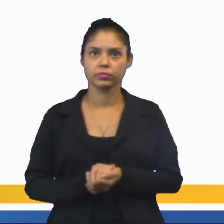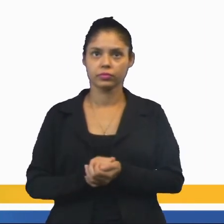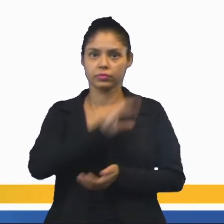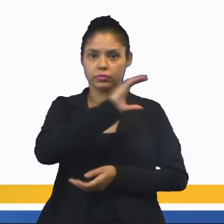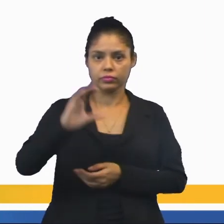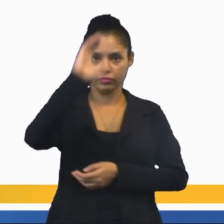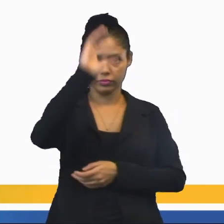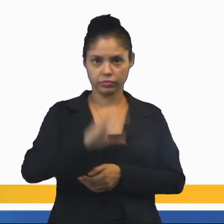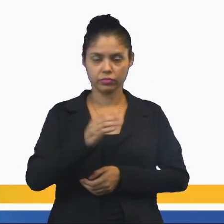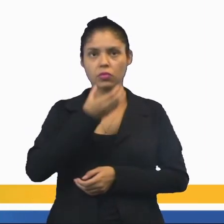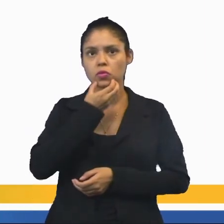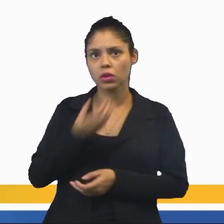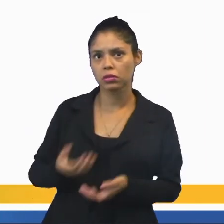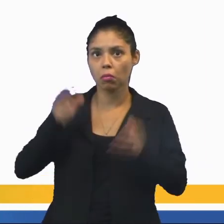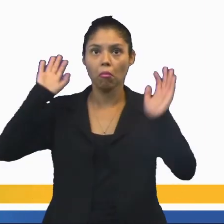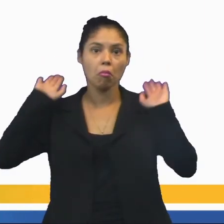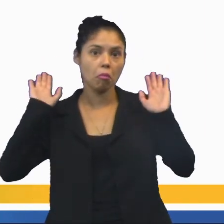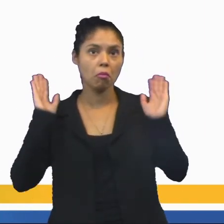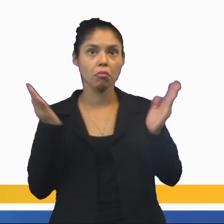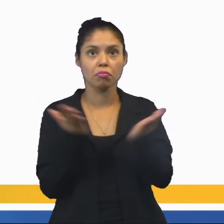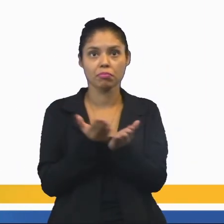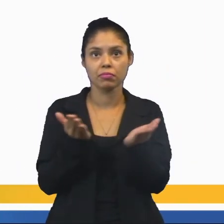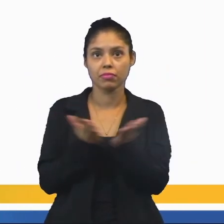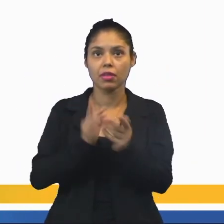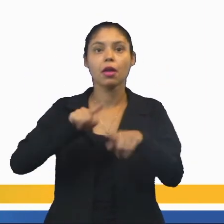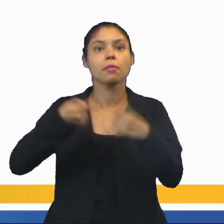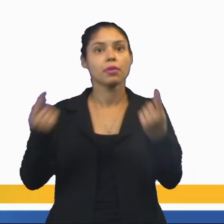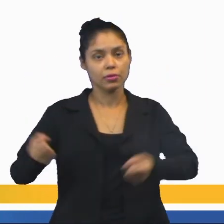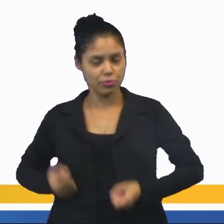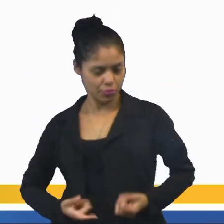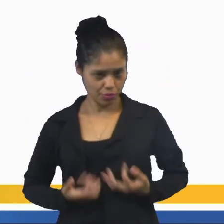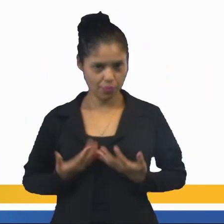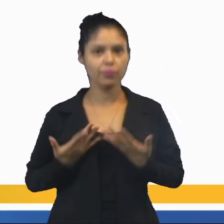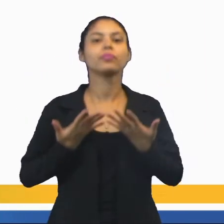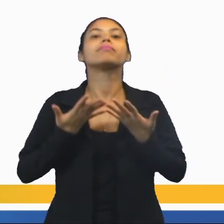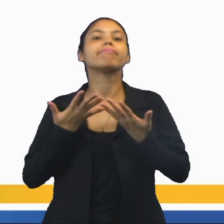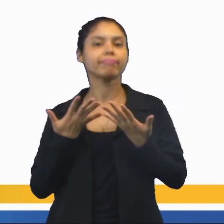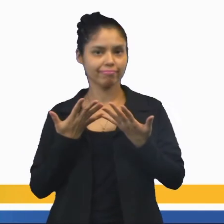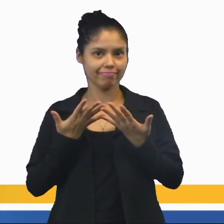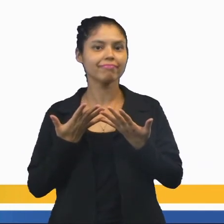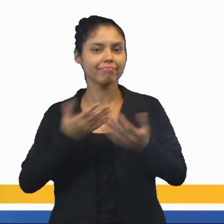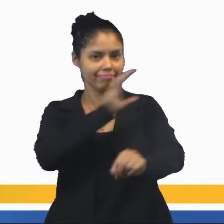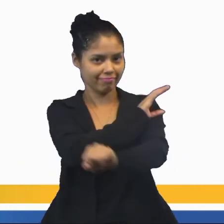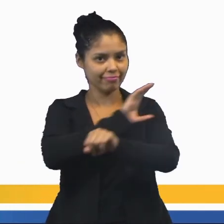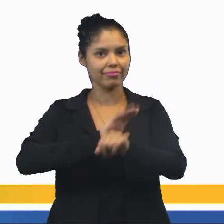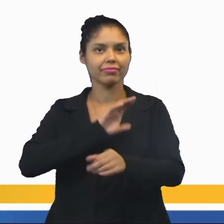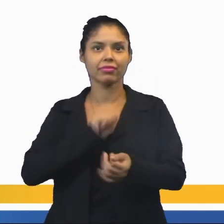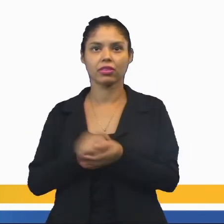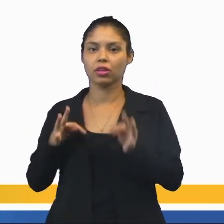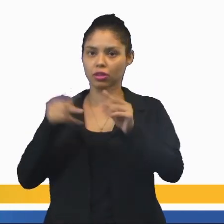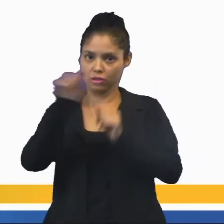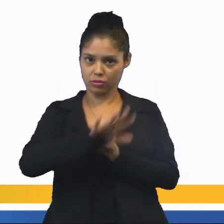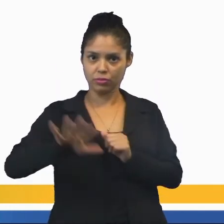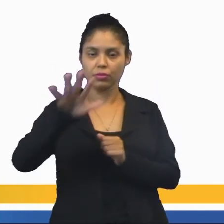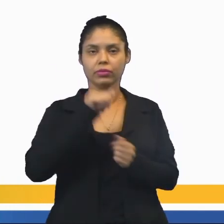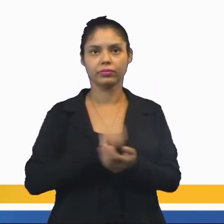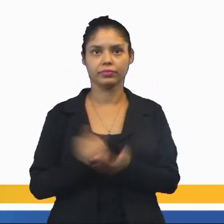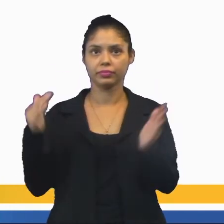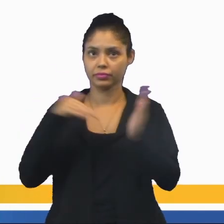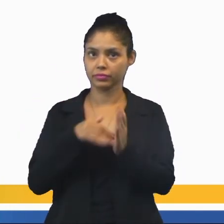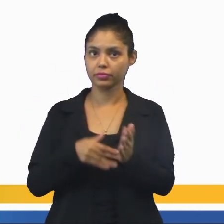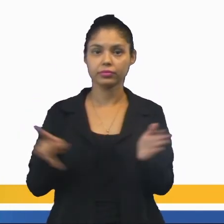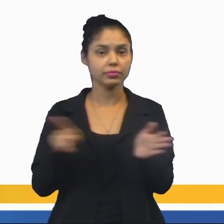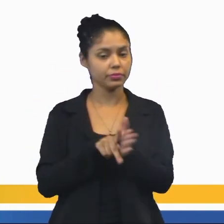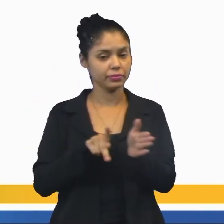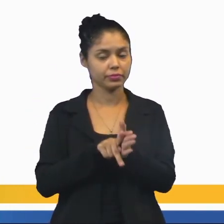natal é uma festa do cristianismo, mas incorporou-se de tal maneira na cultura que todos participam, até quem